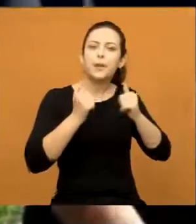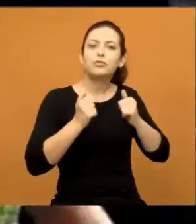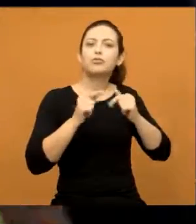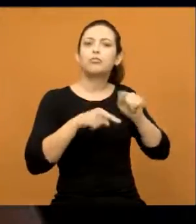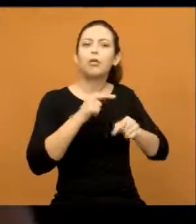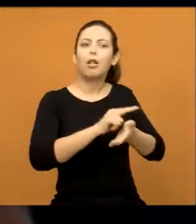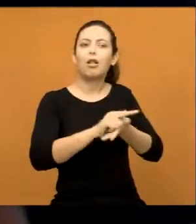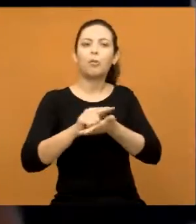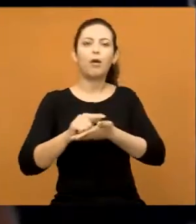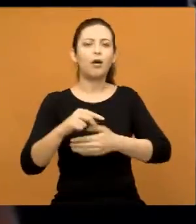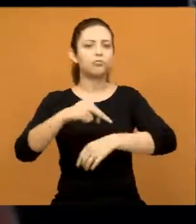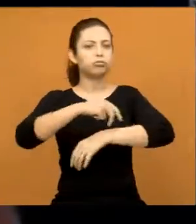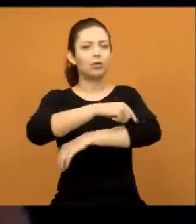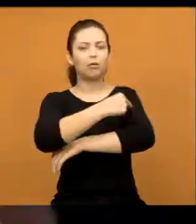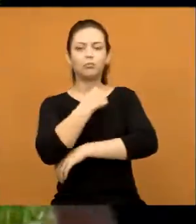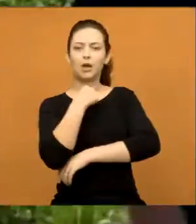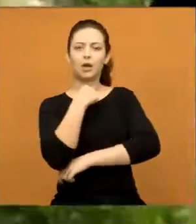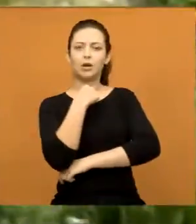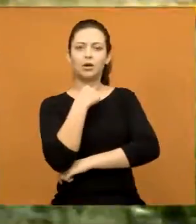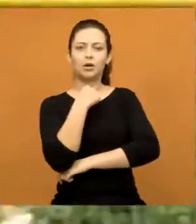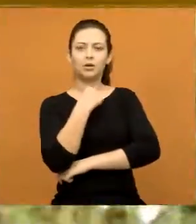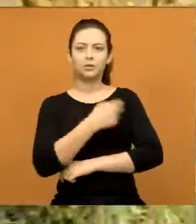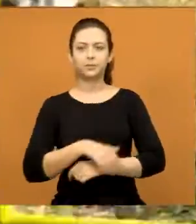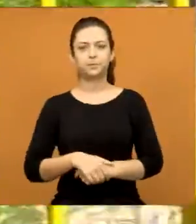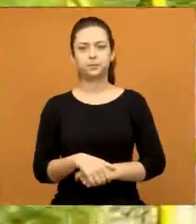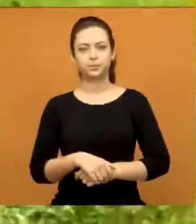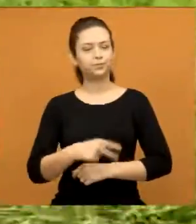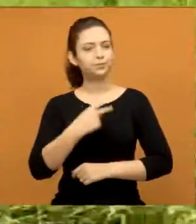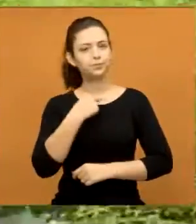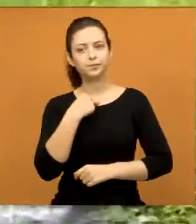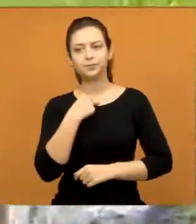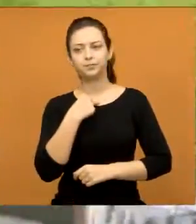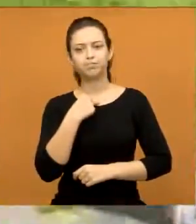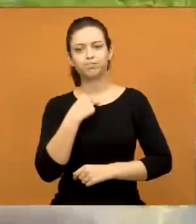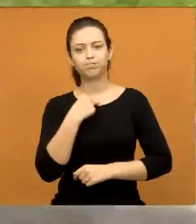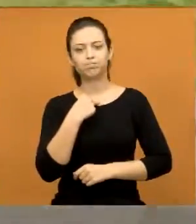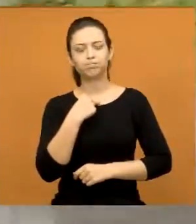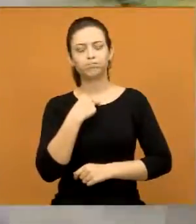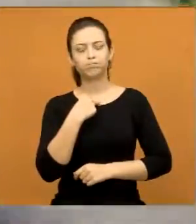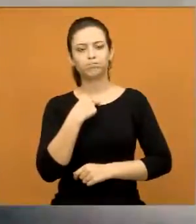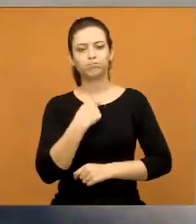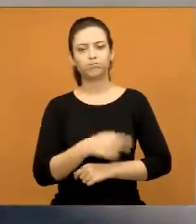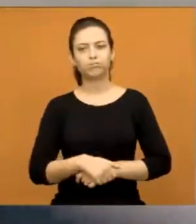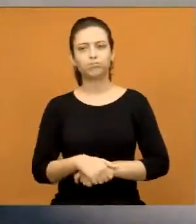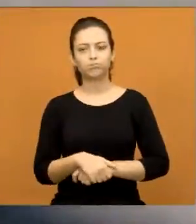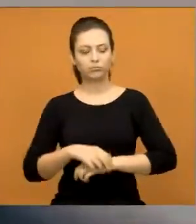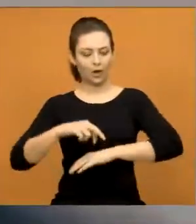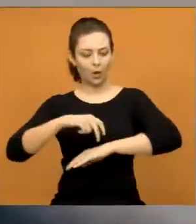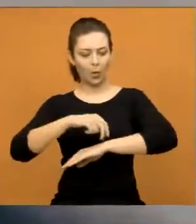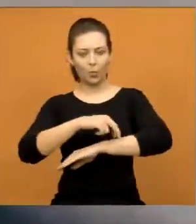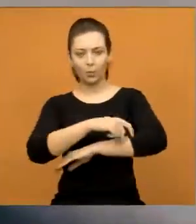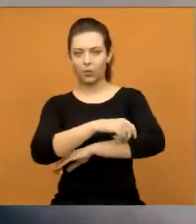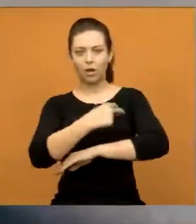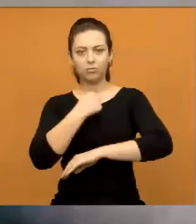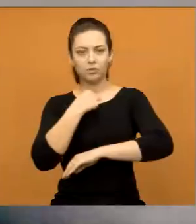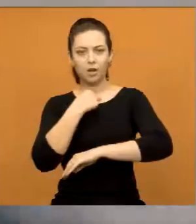condições de andar mais aqui, olha. Mostra a carga. Não tem mais condições de andar na calçada.